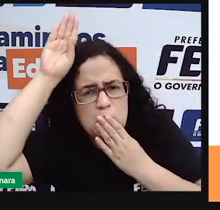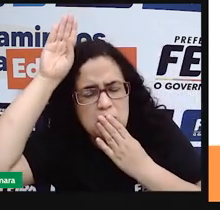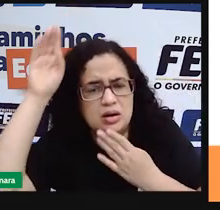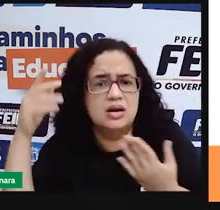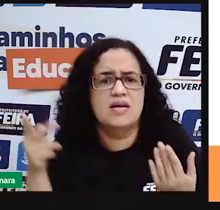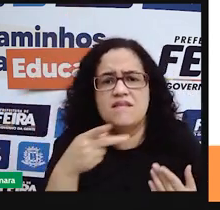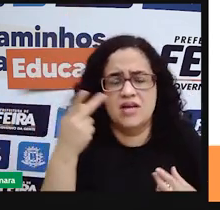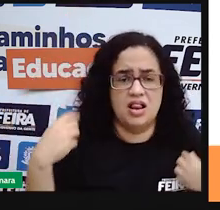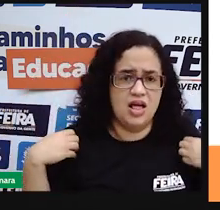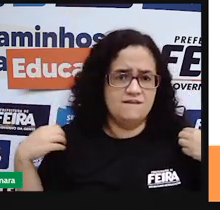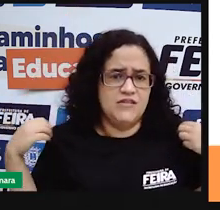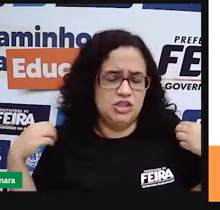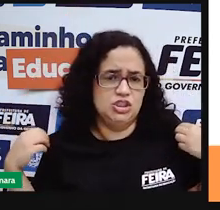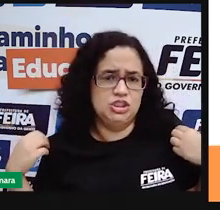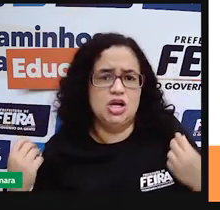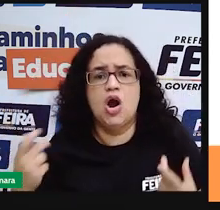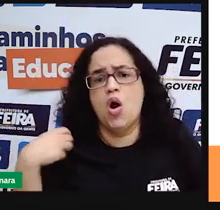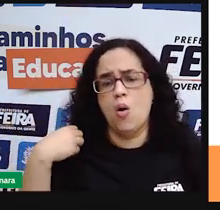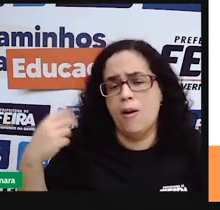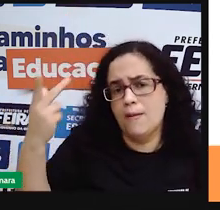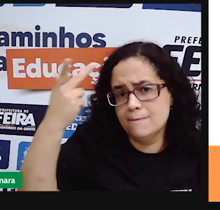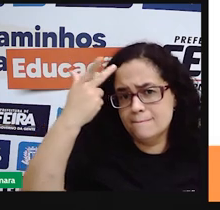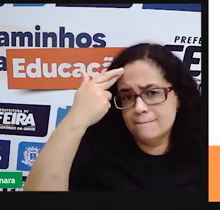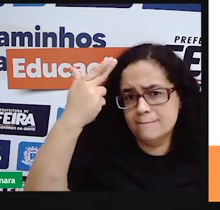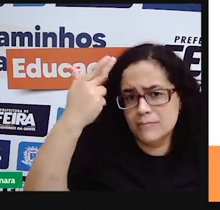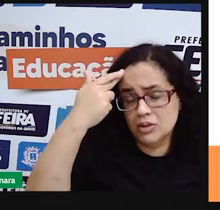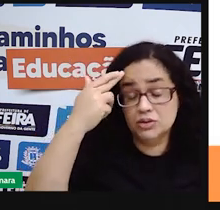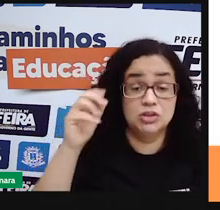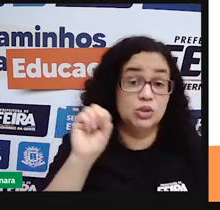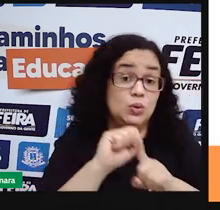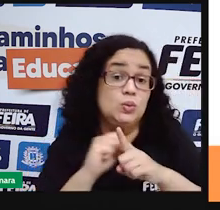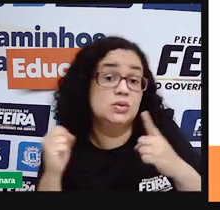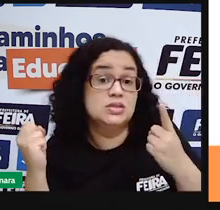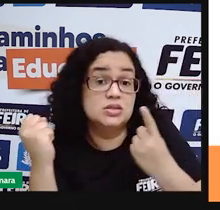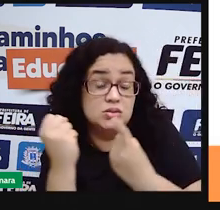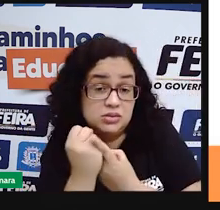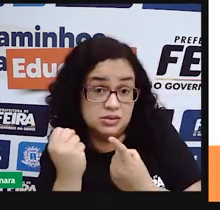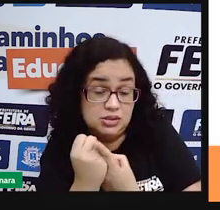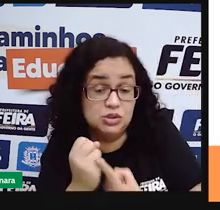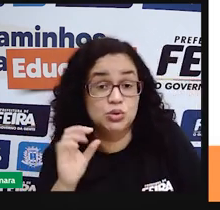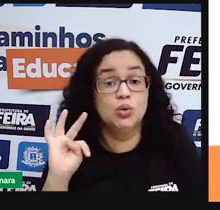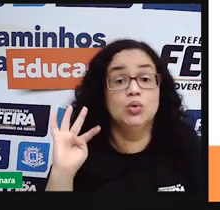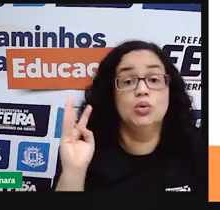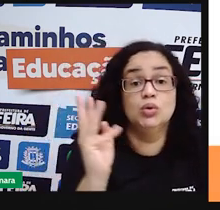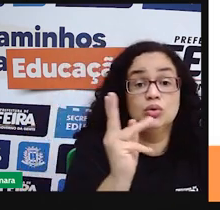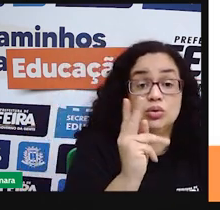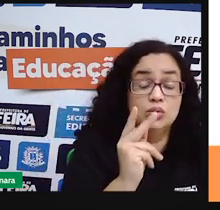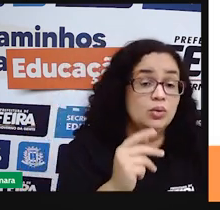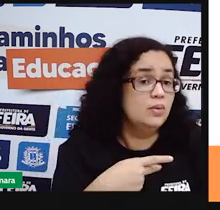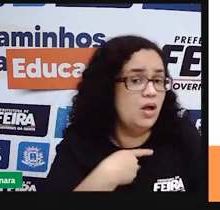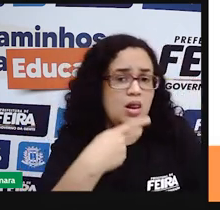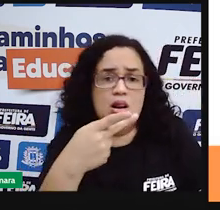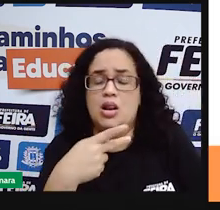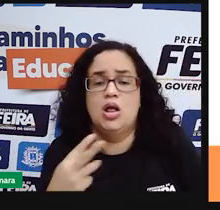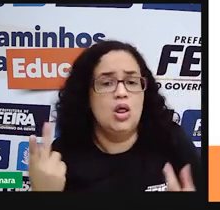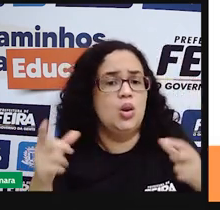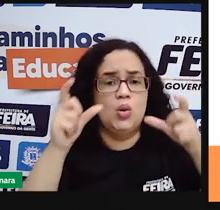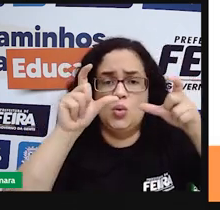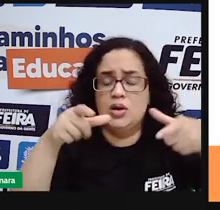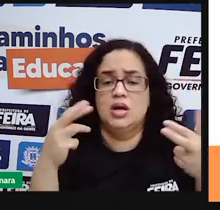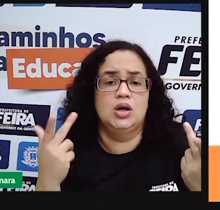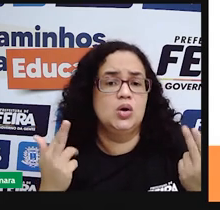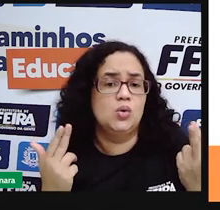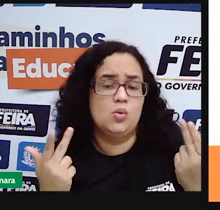índios aí participando ativamente da sociedade como um todo, frequentando os mesmos lugares, participando de